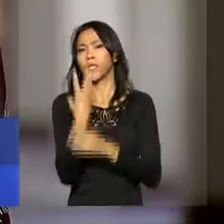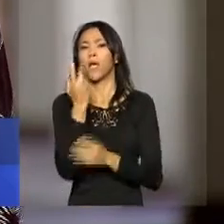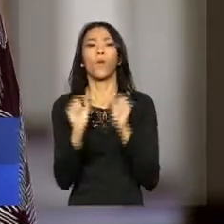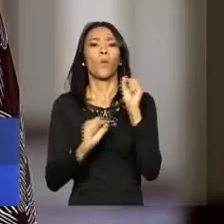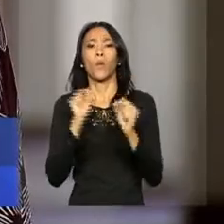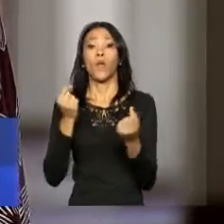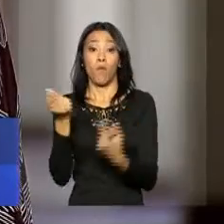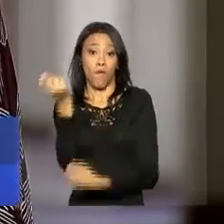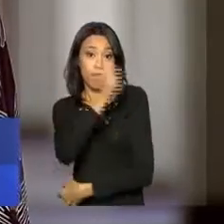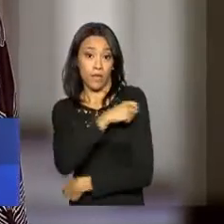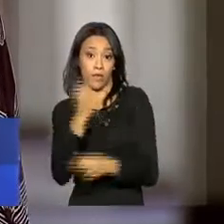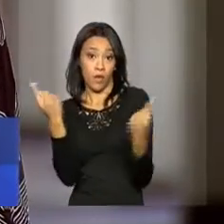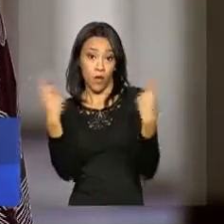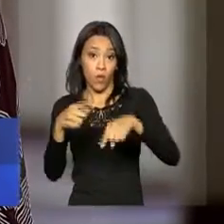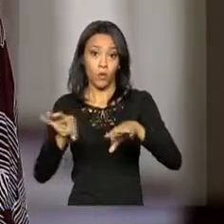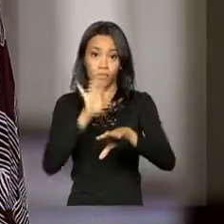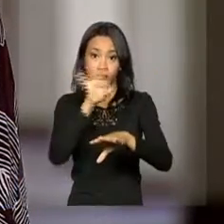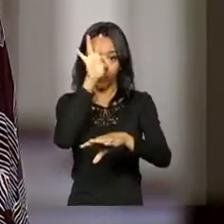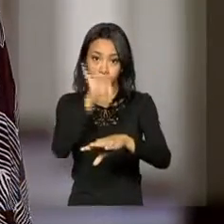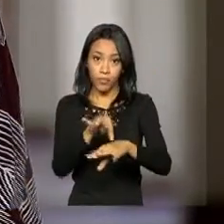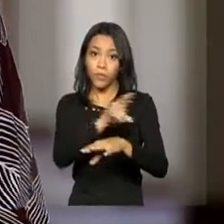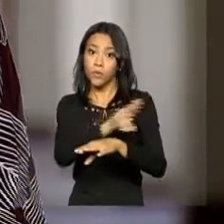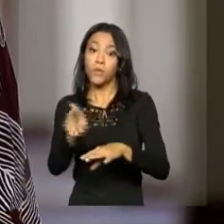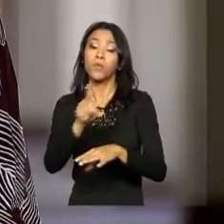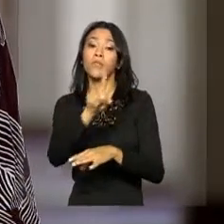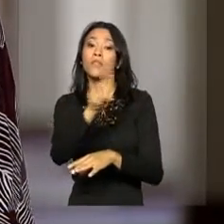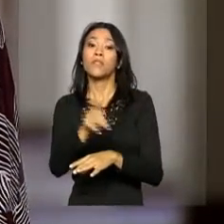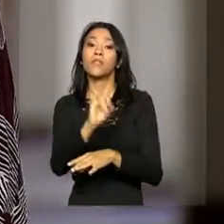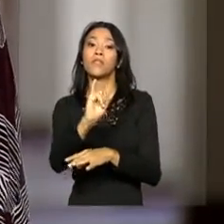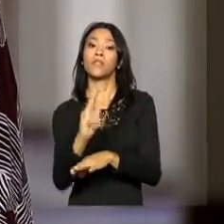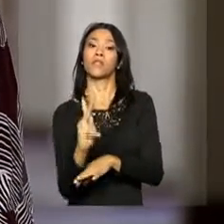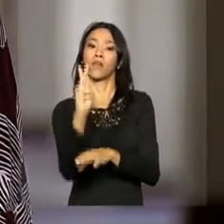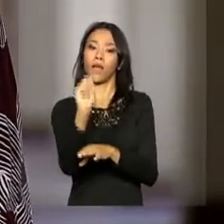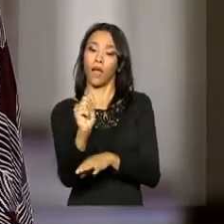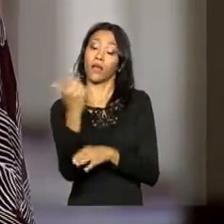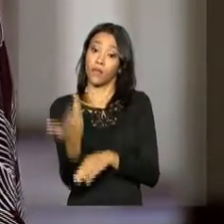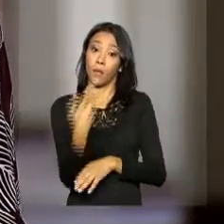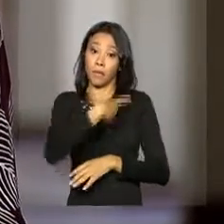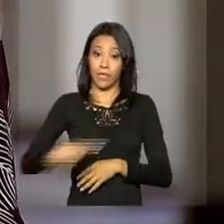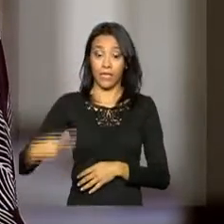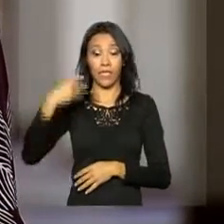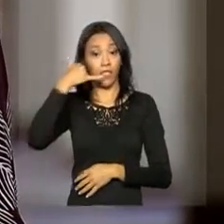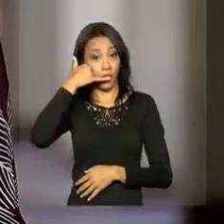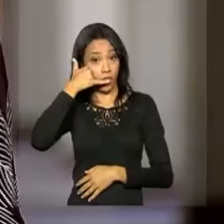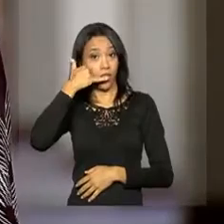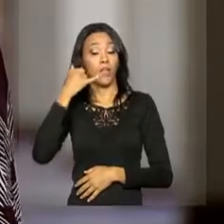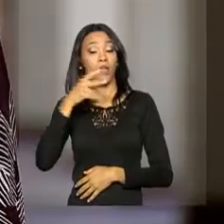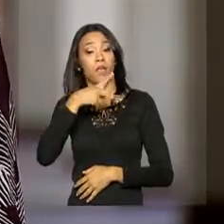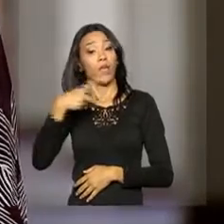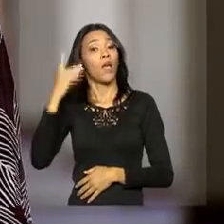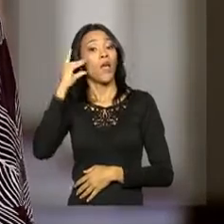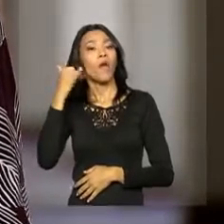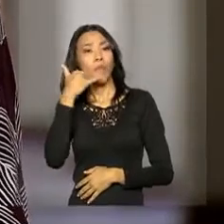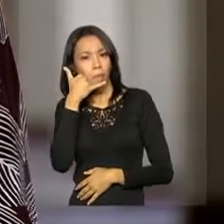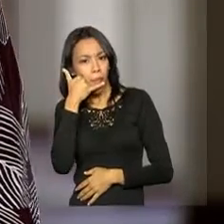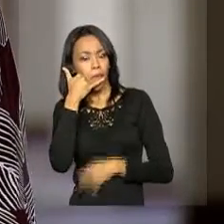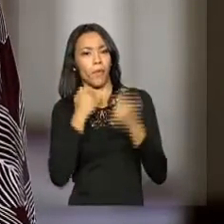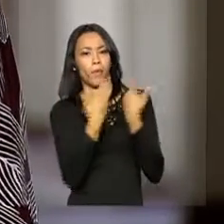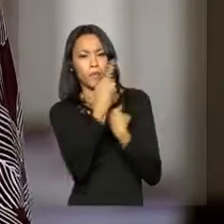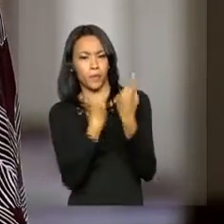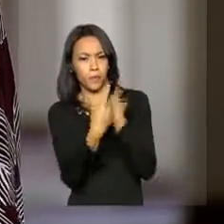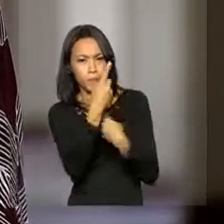contra o Zika vírus. Nesta sexta-feira, a presidenta da República, Dilma Rousseff, telefonou ao presidente dos Estados Unidos, Barack